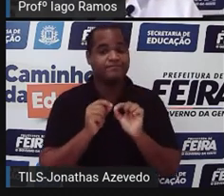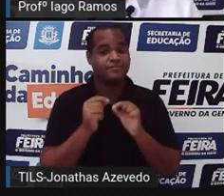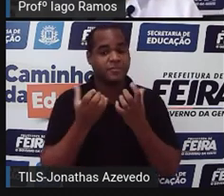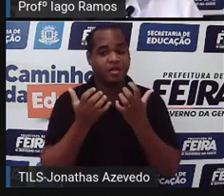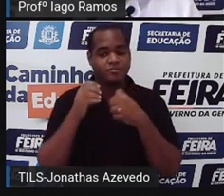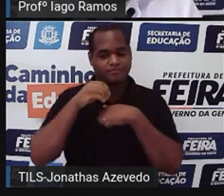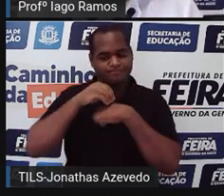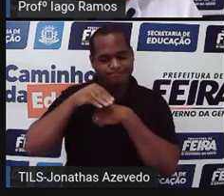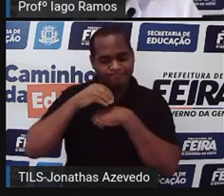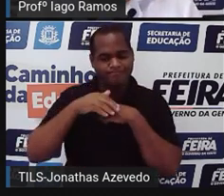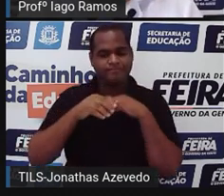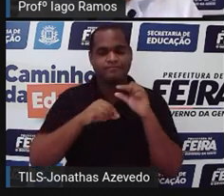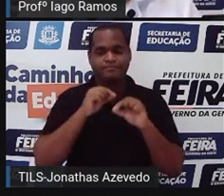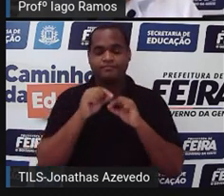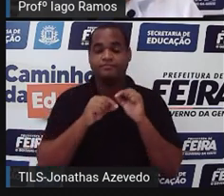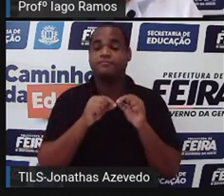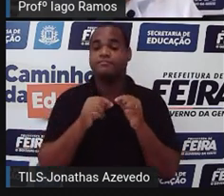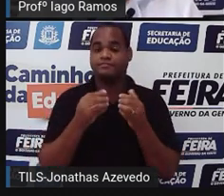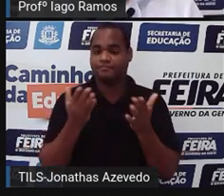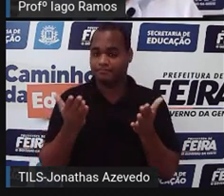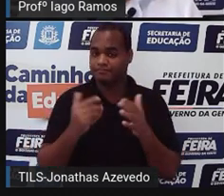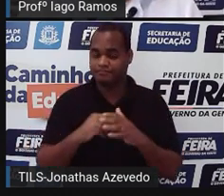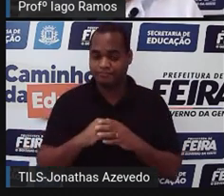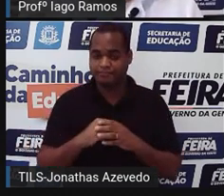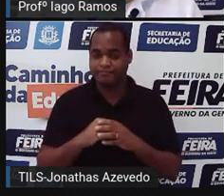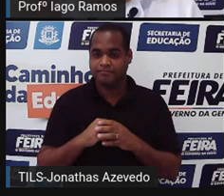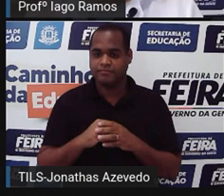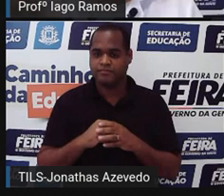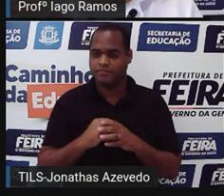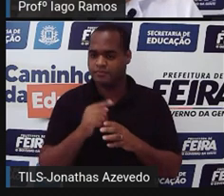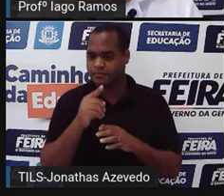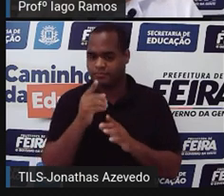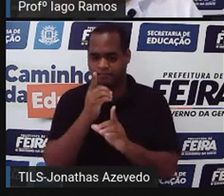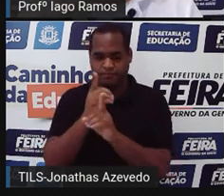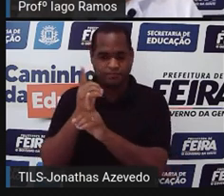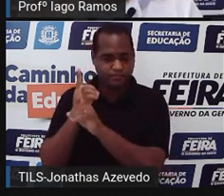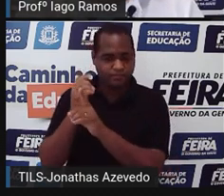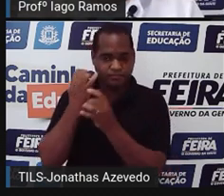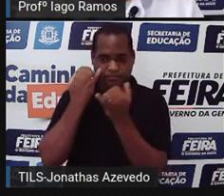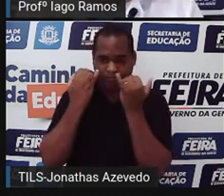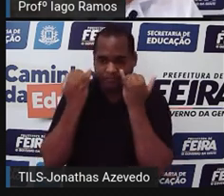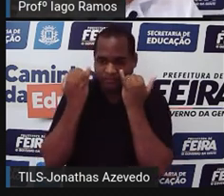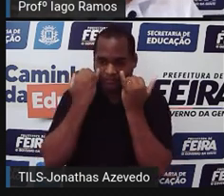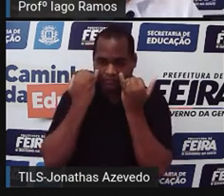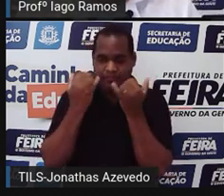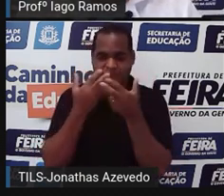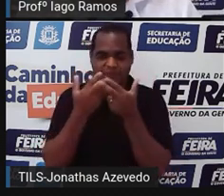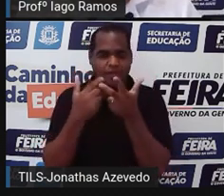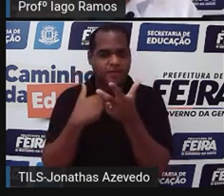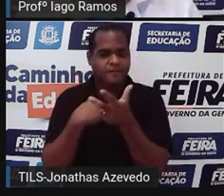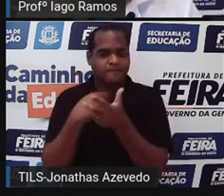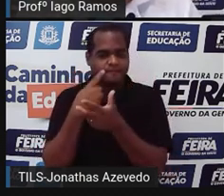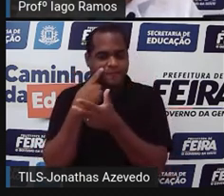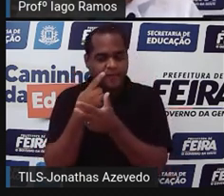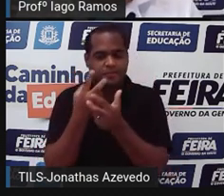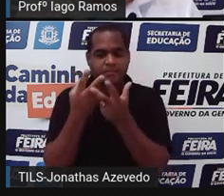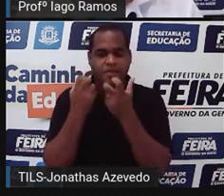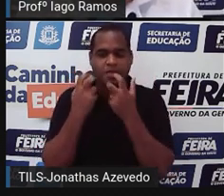dizer para nós? Onde é que você acha essa informação olhando para o gráfico?